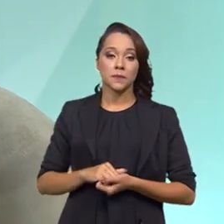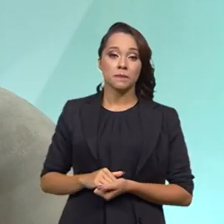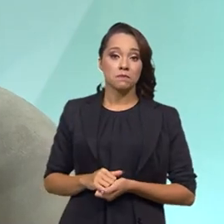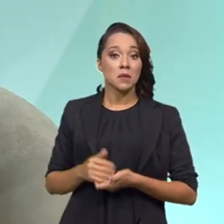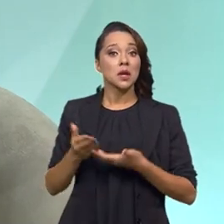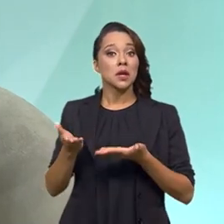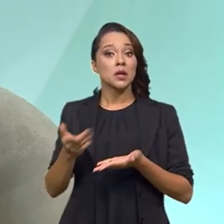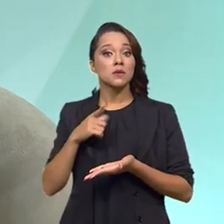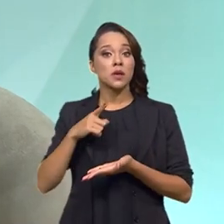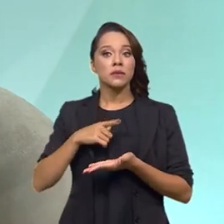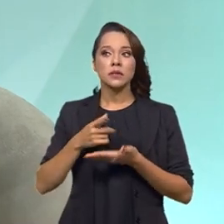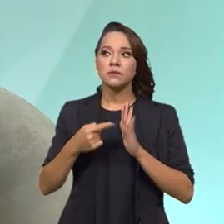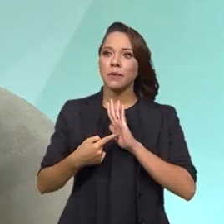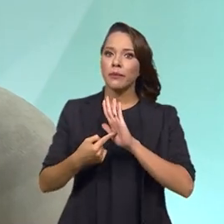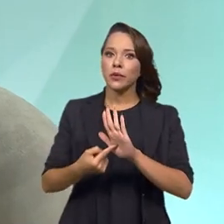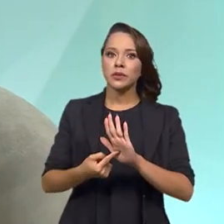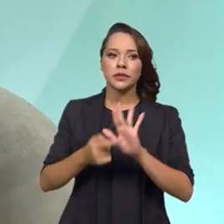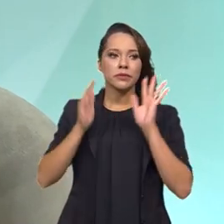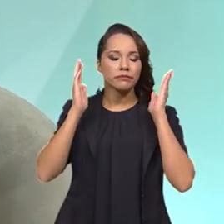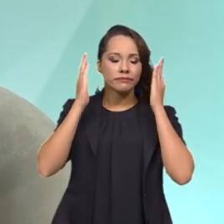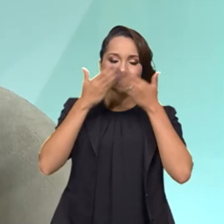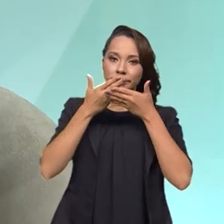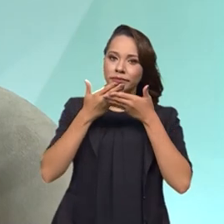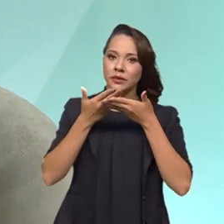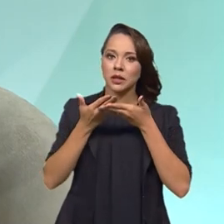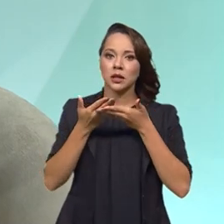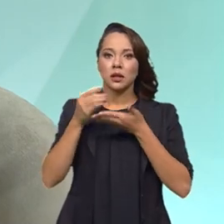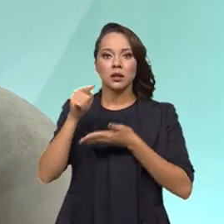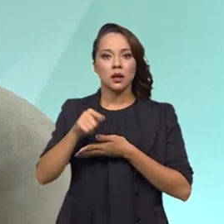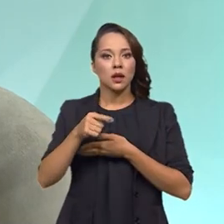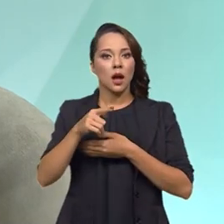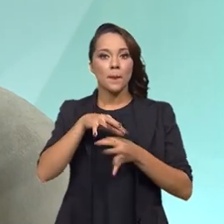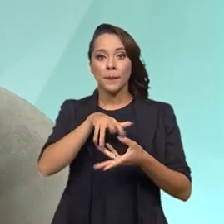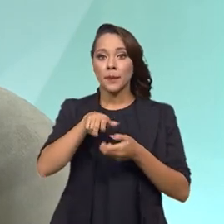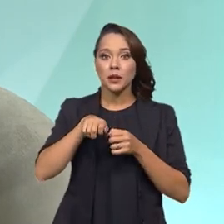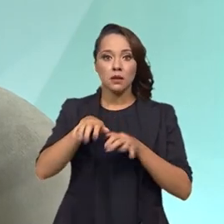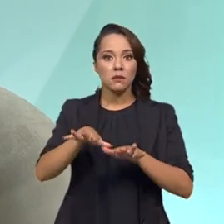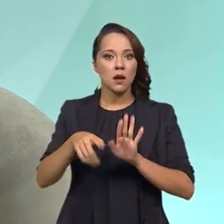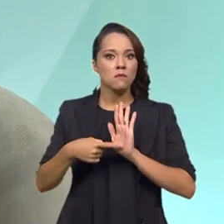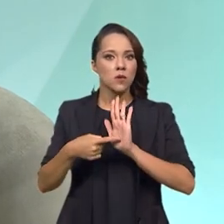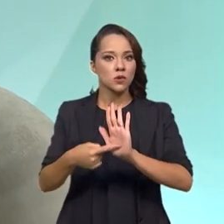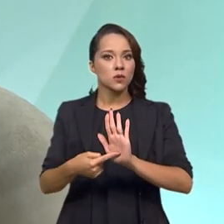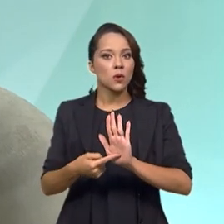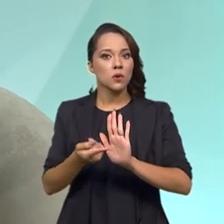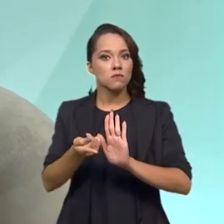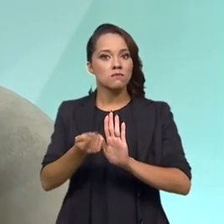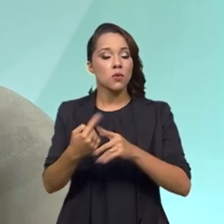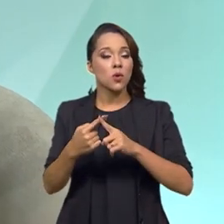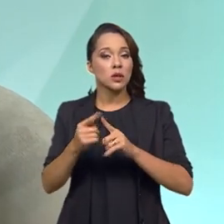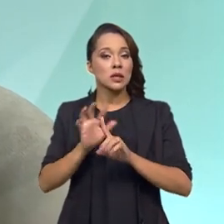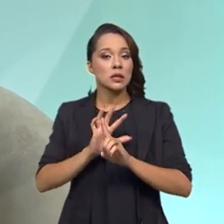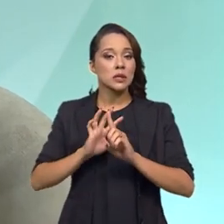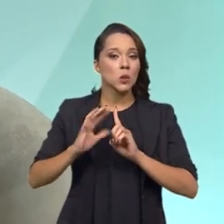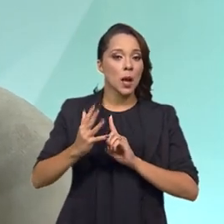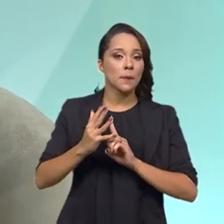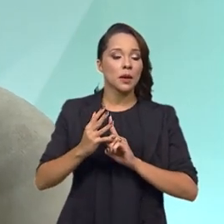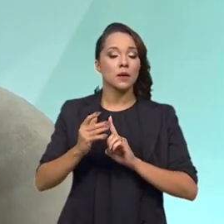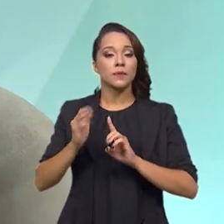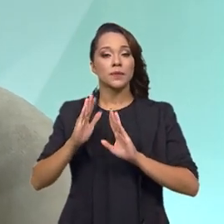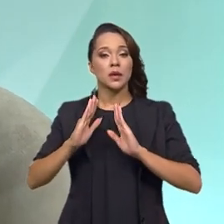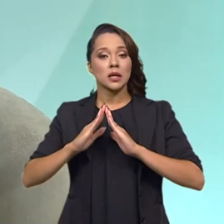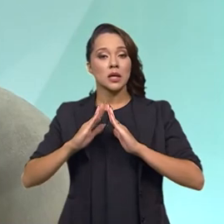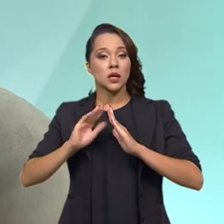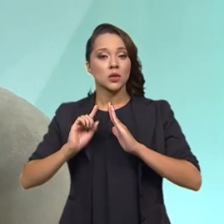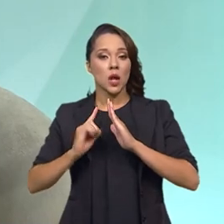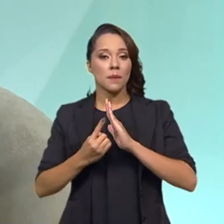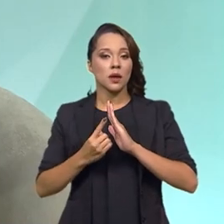trouxe para nós um retrato invisível, que a pandemia só mostrou por conta desse isolamento social. Então, o Disque 100